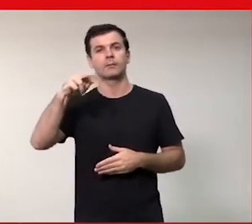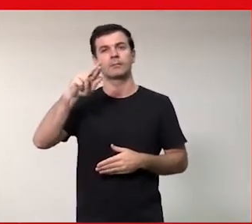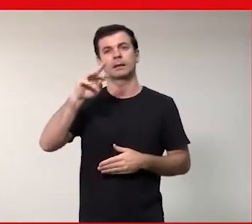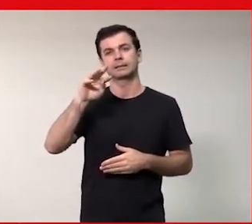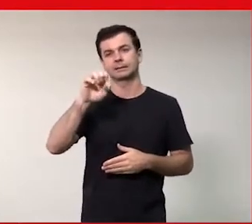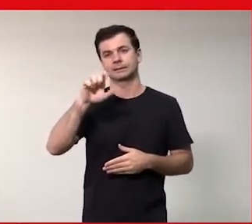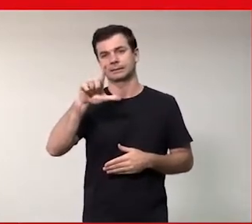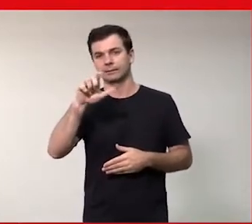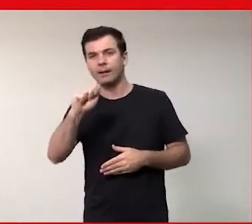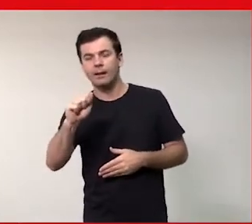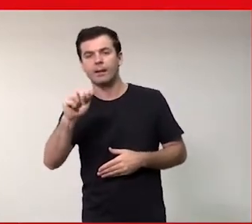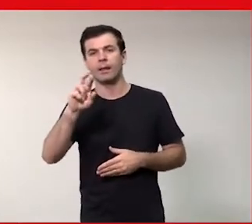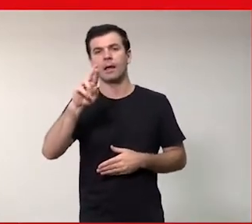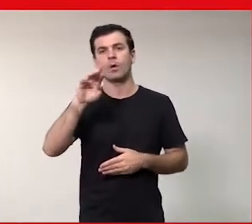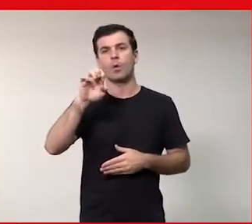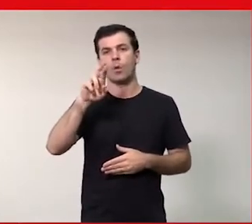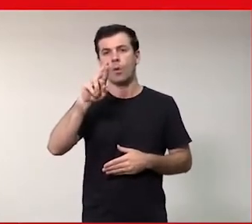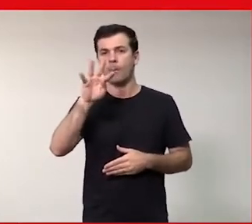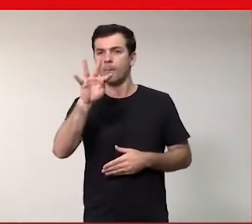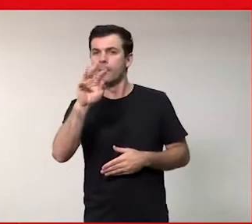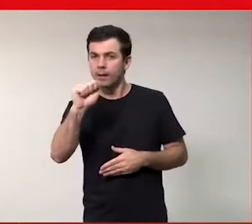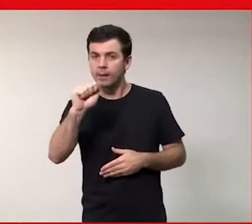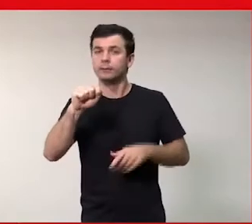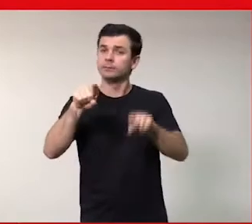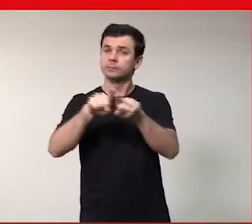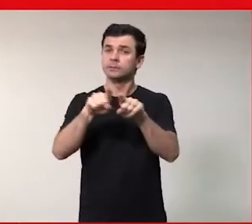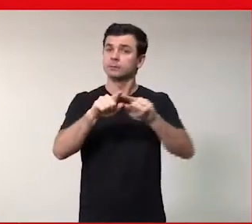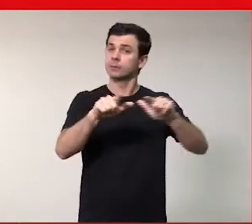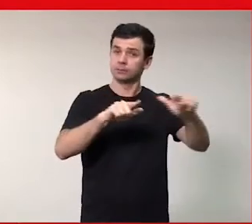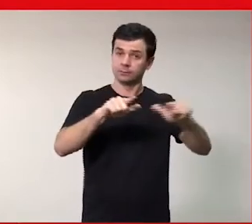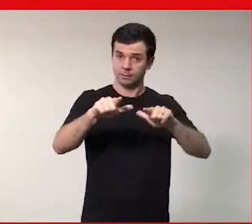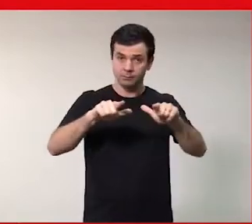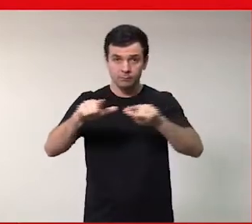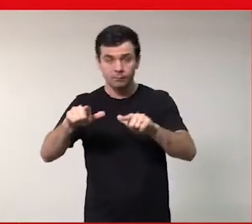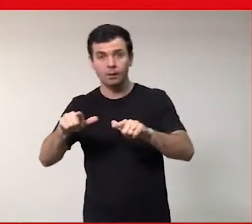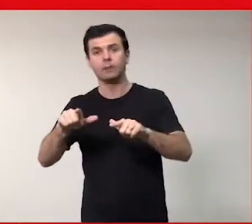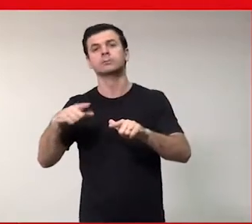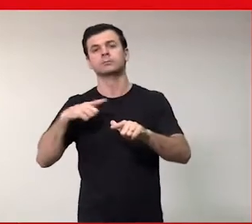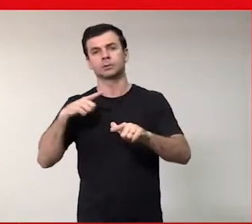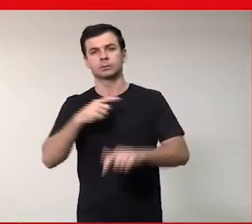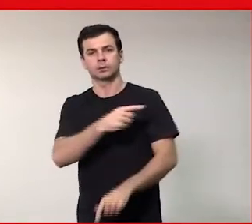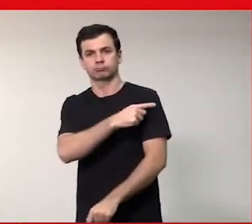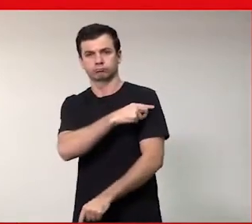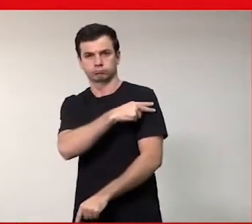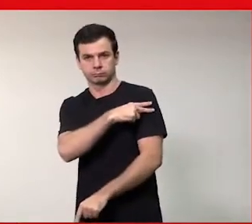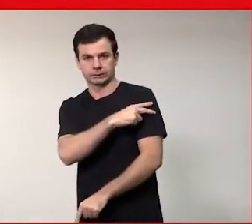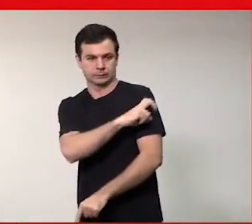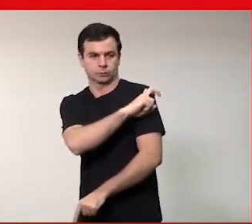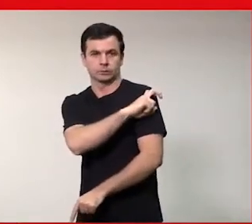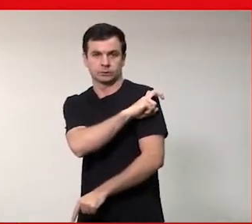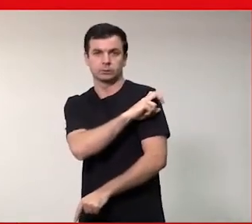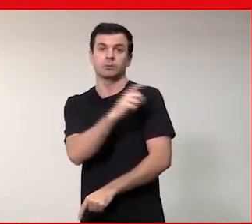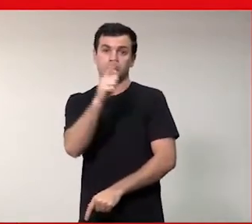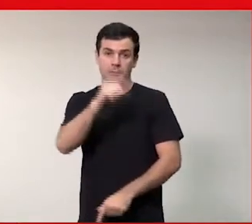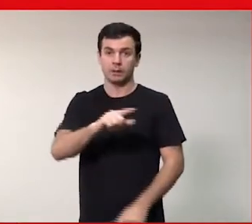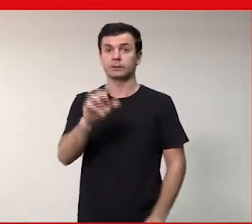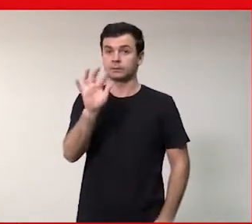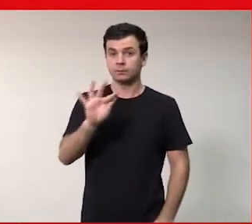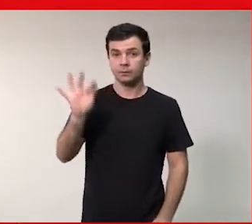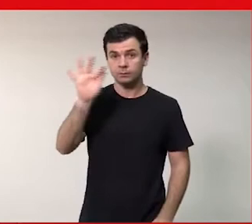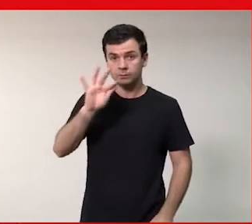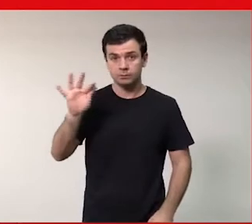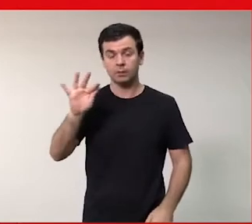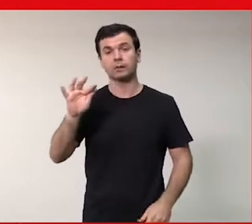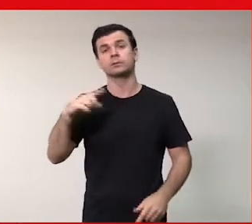Roberta, também estão atuando. Então, a gente trabalha no ensino fundamental, média e superior, nos três pilares,